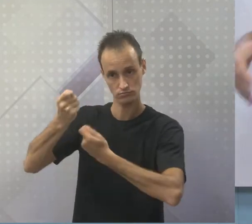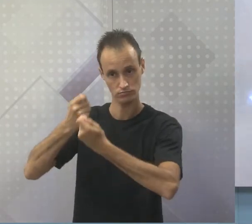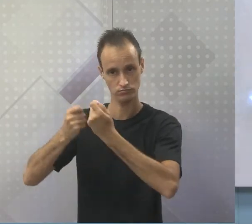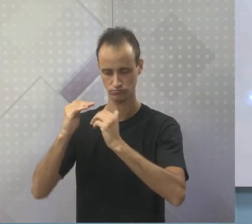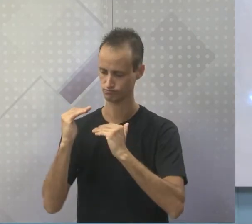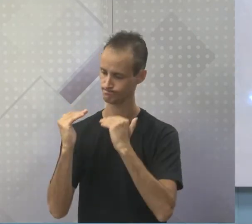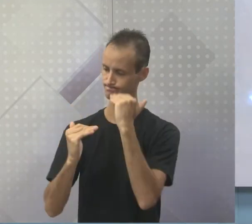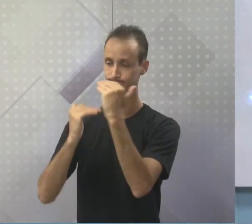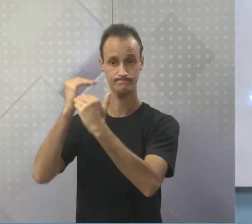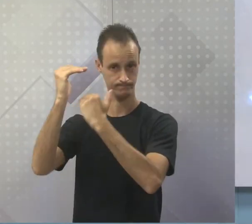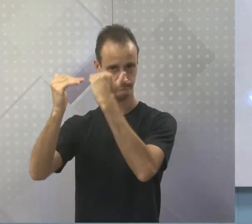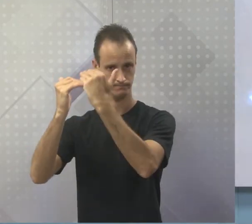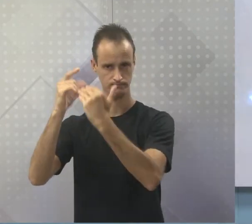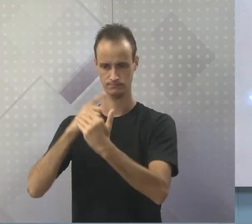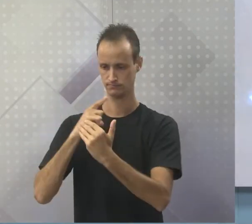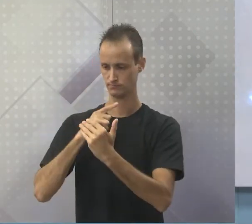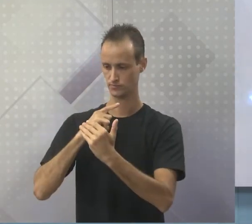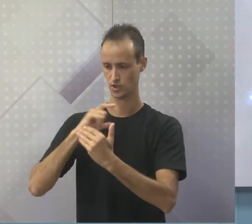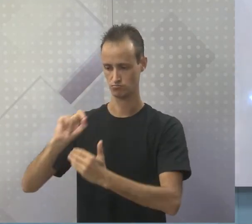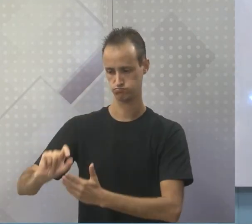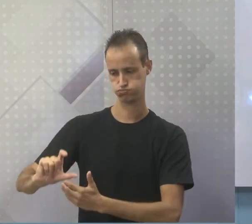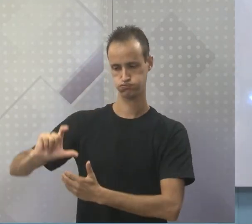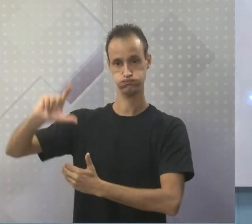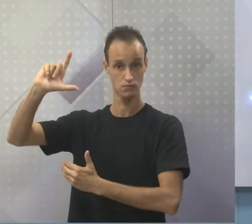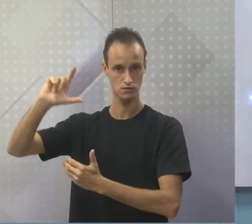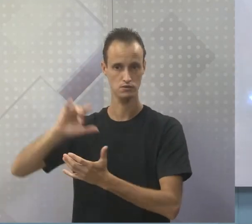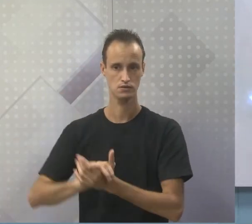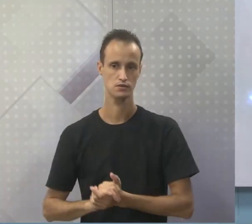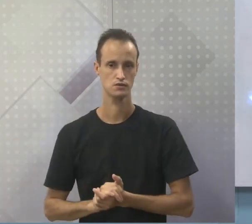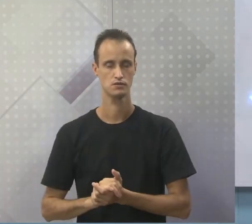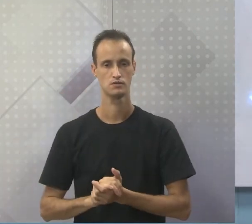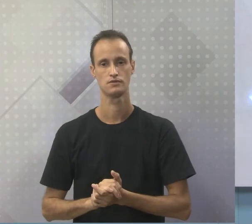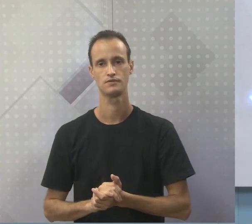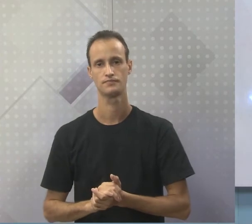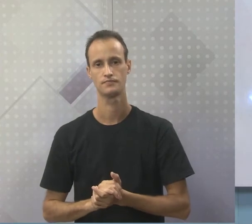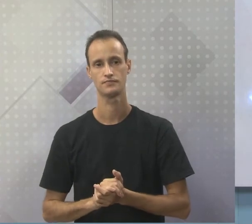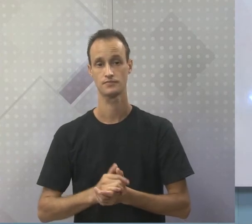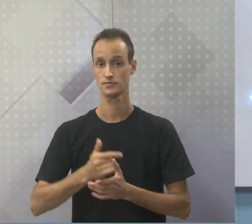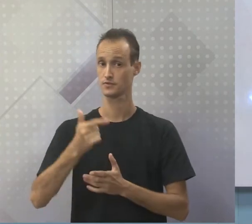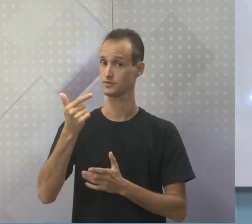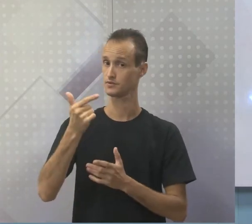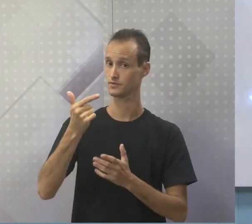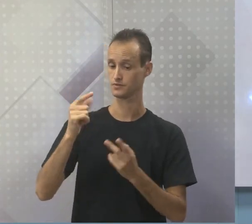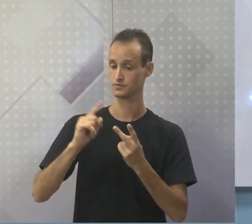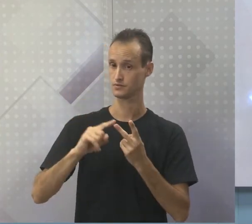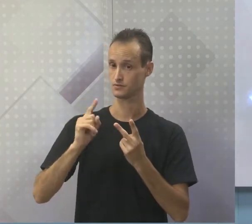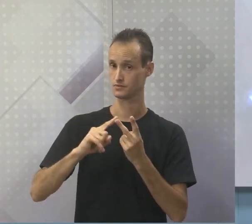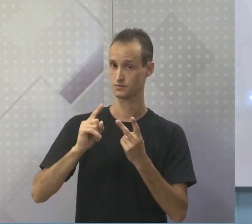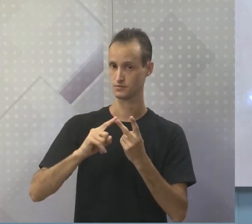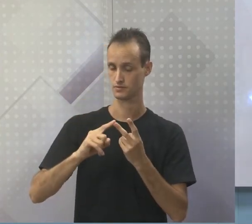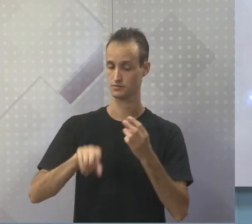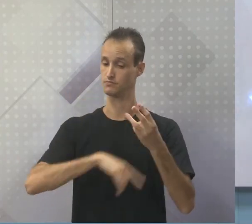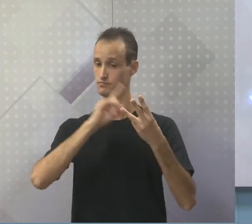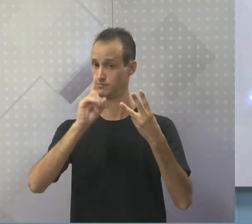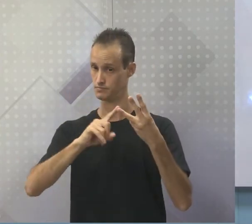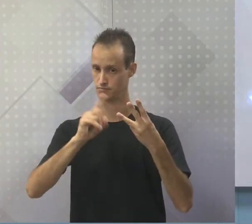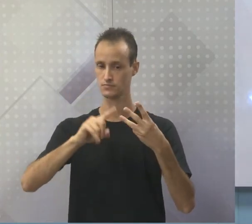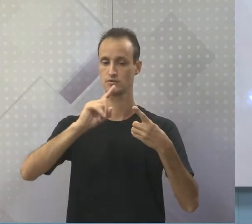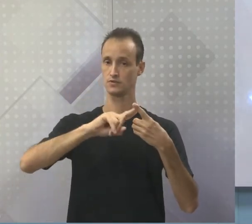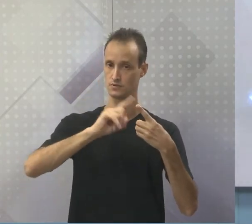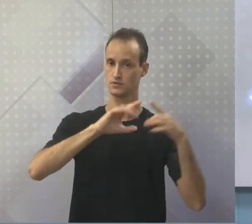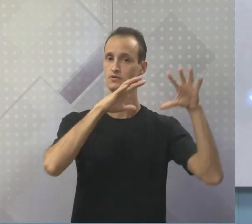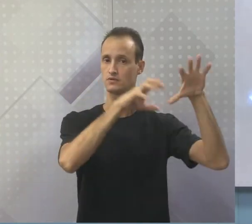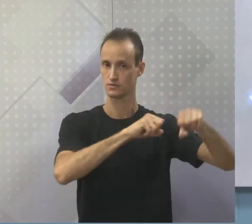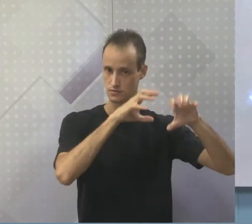e desenvolver bastante para ter um aumento da sua produção. Fala da segunda atividade? Na verdade, da terceira já, Falamos do